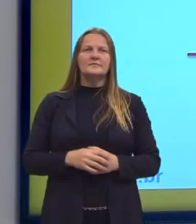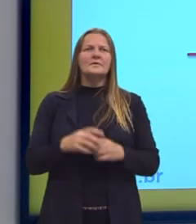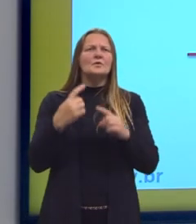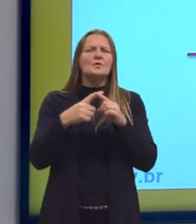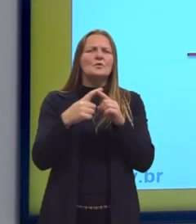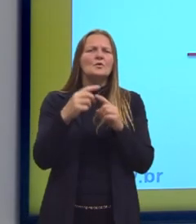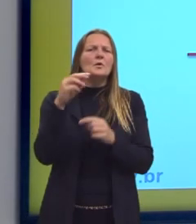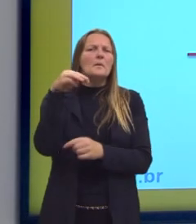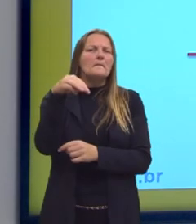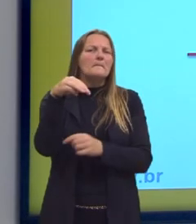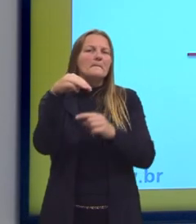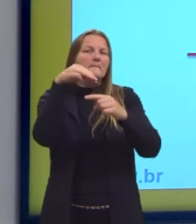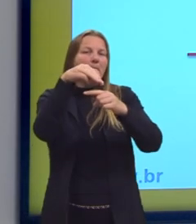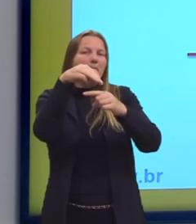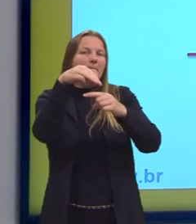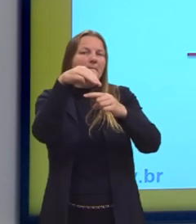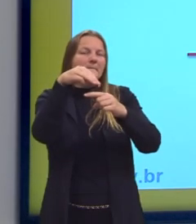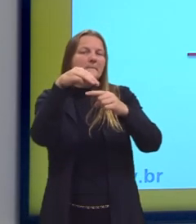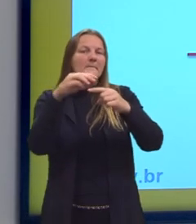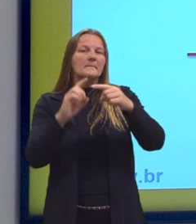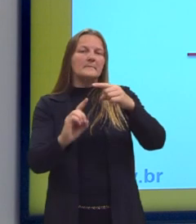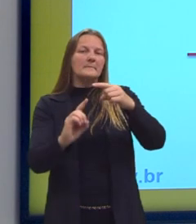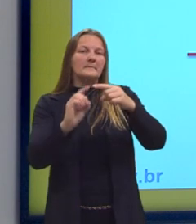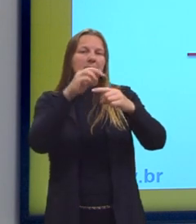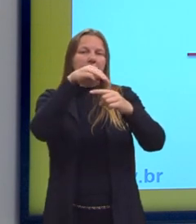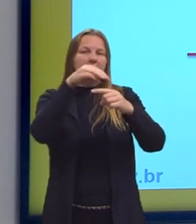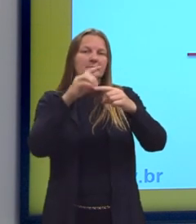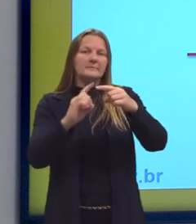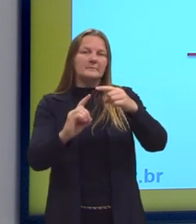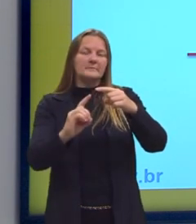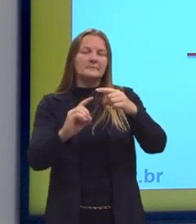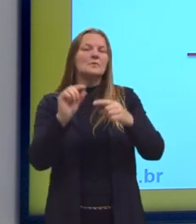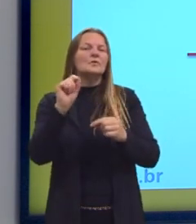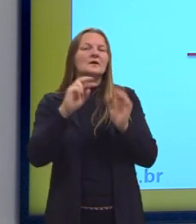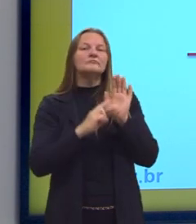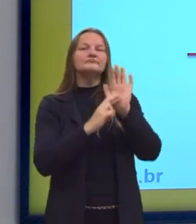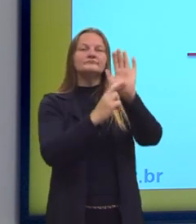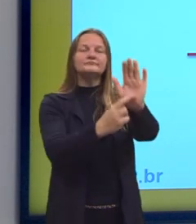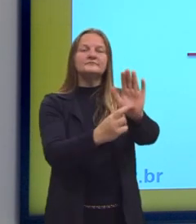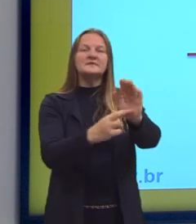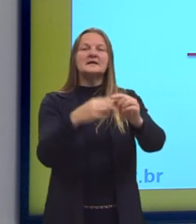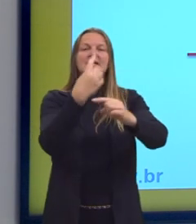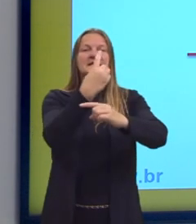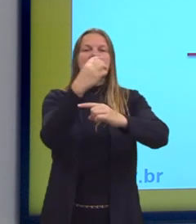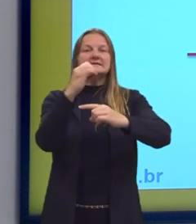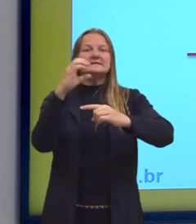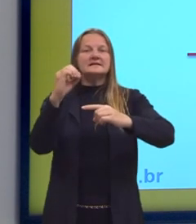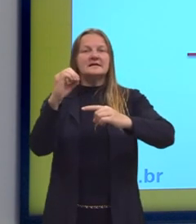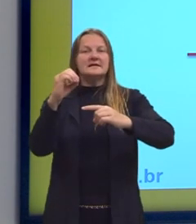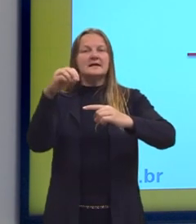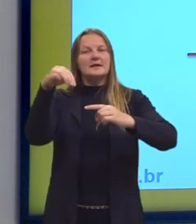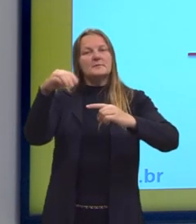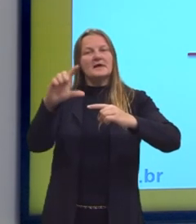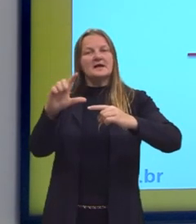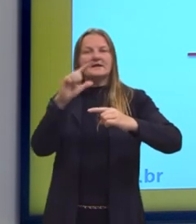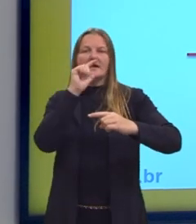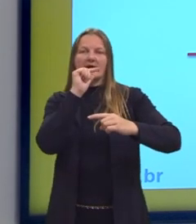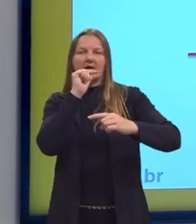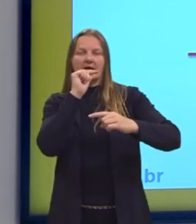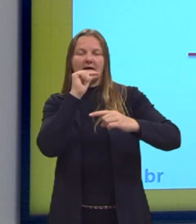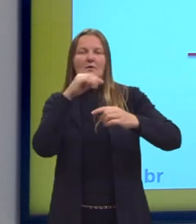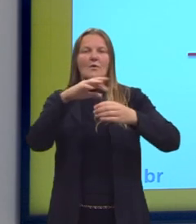unidade de massa V, que é o MV, representa que, para cada 100 ml dessa solução,